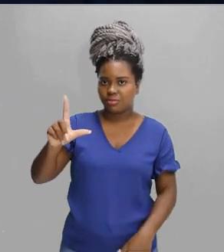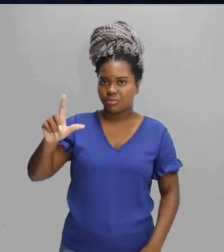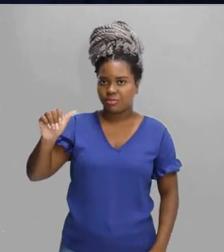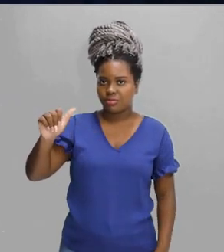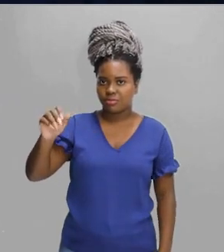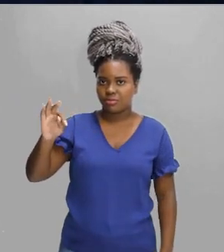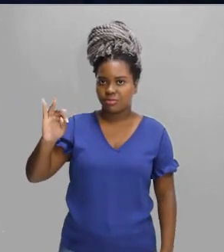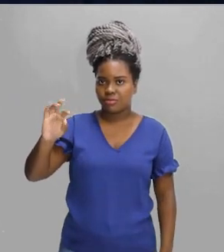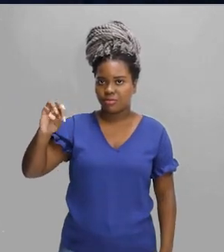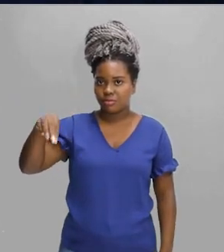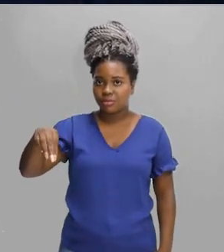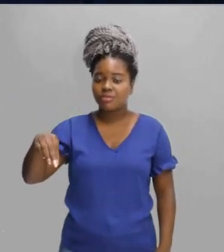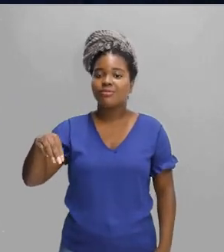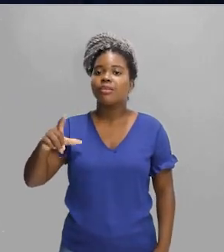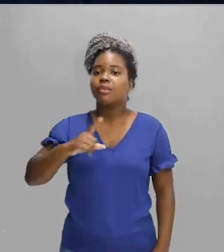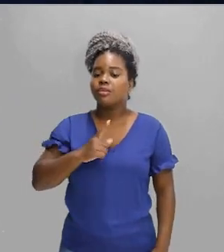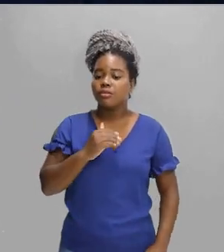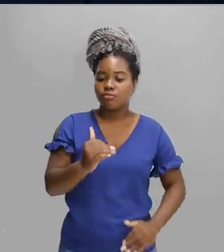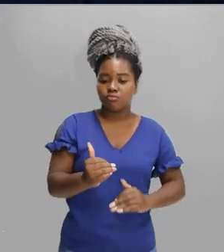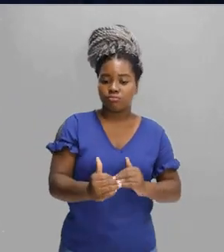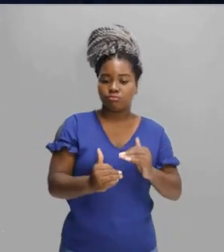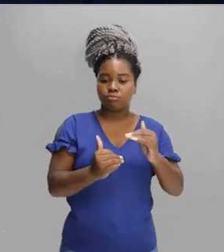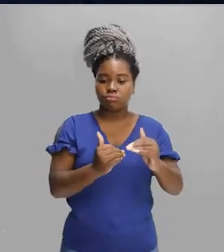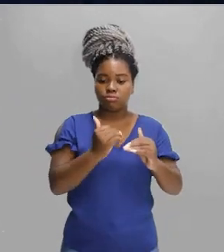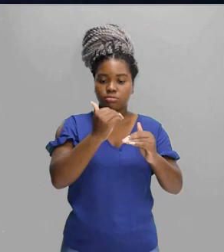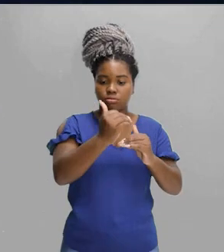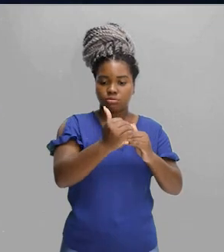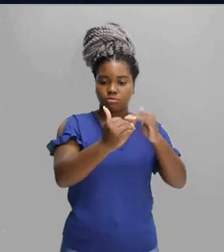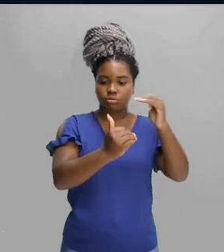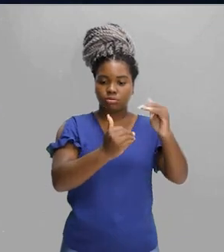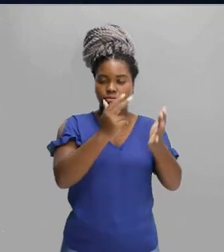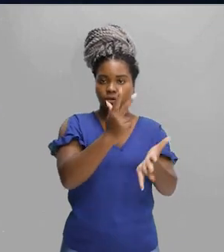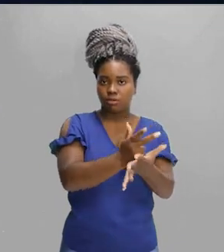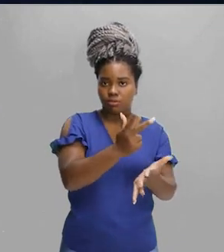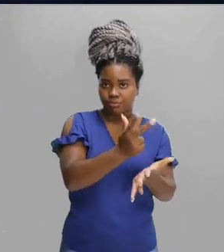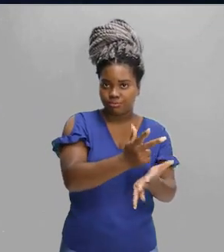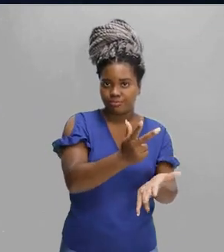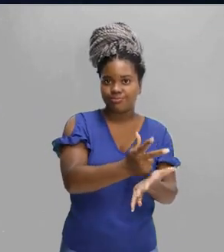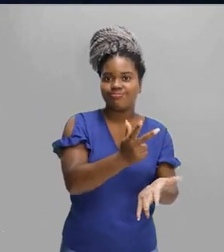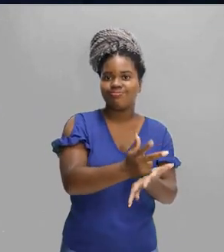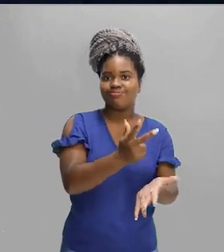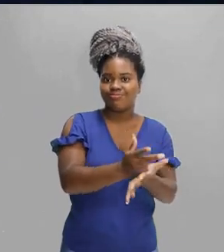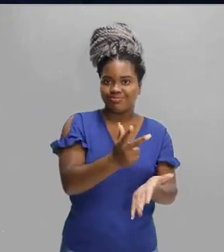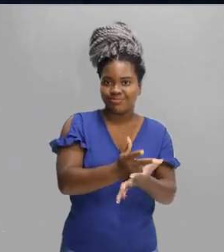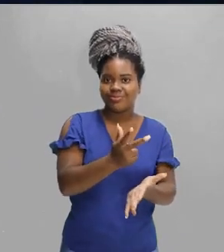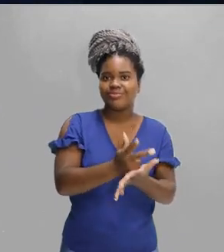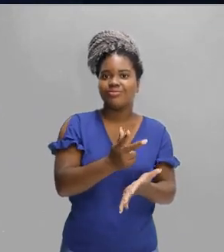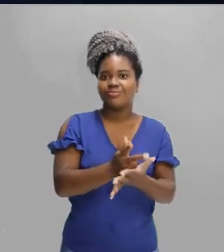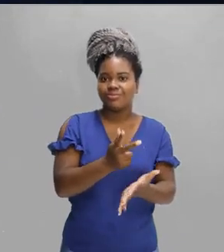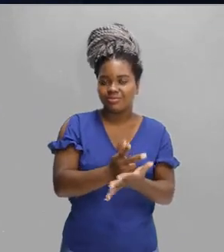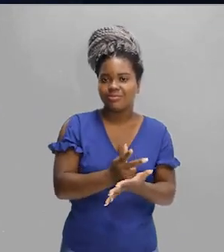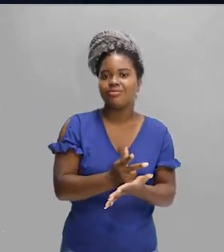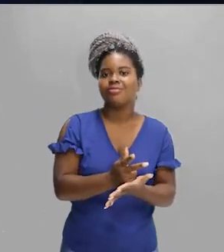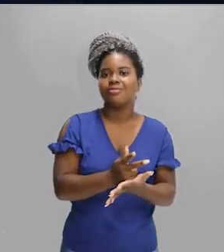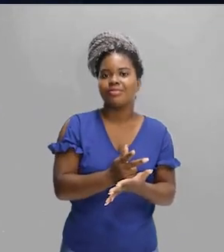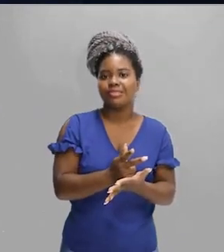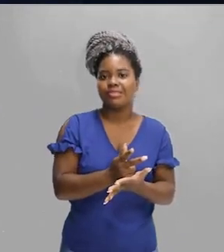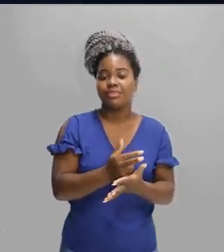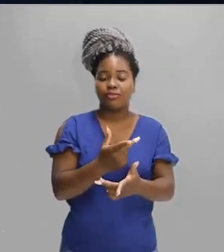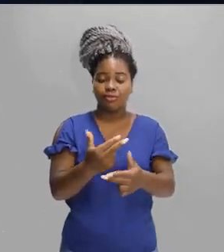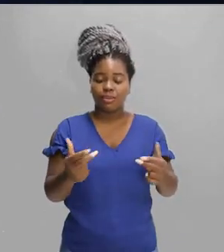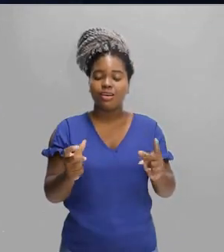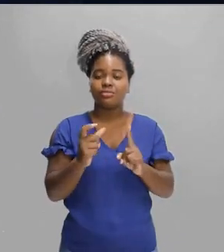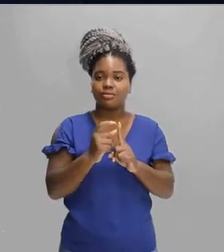evolução, elas estão em constante mudança. A língua não é estática, a língua é dinâmica. Então, muitas palavras novas vão